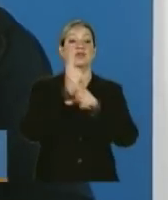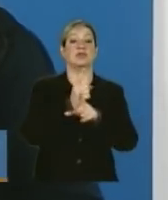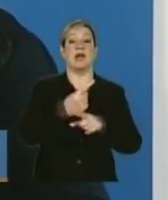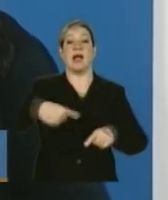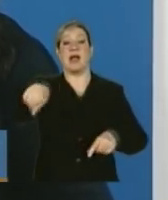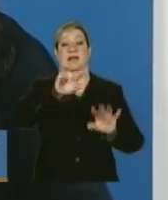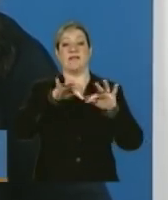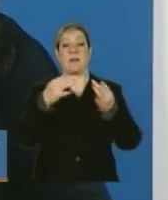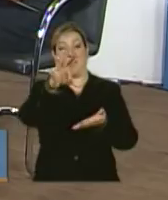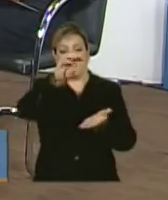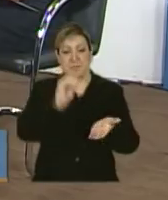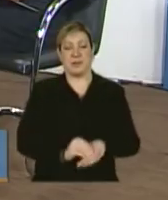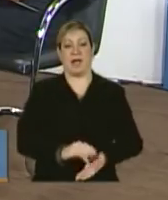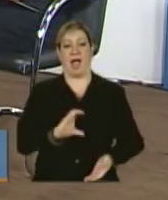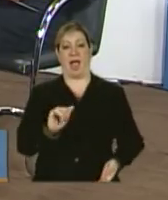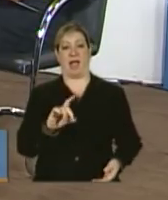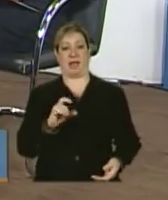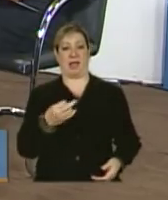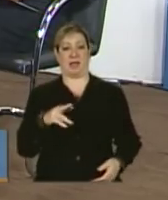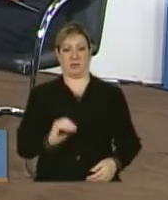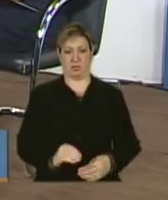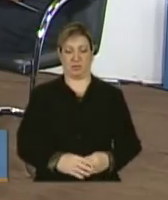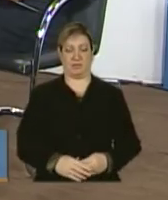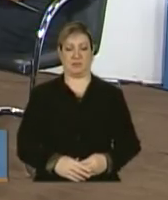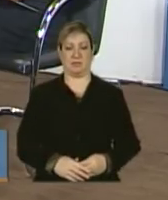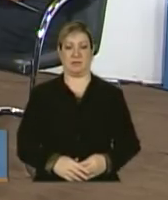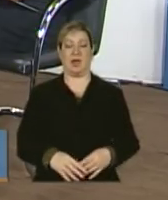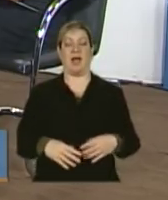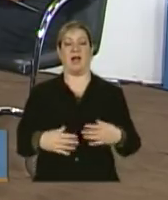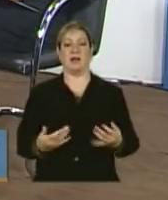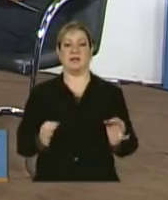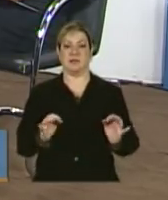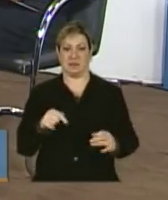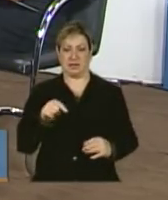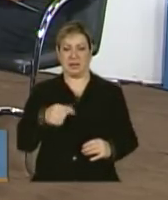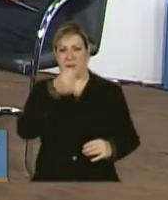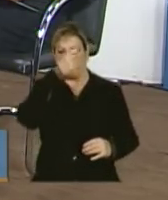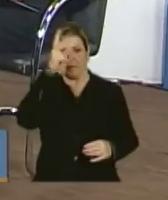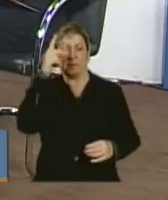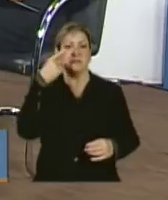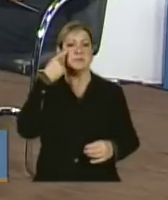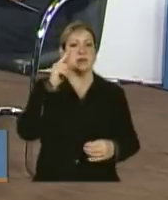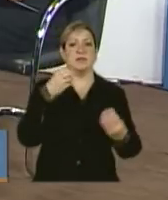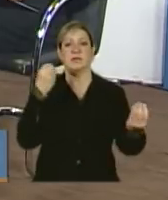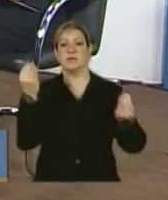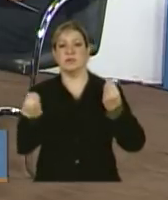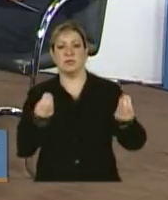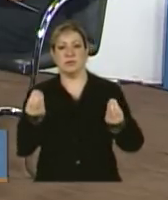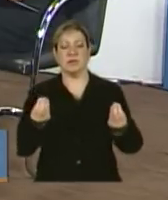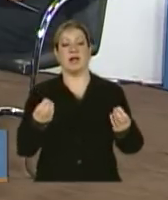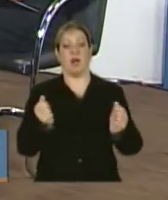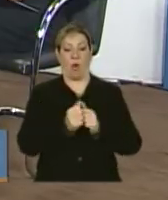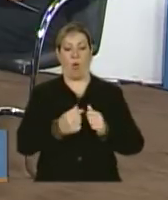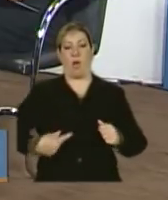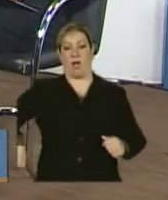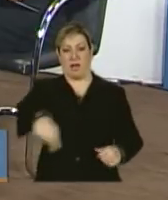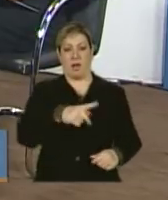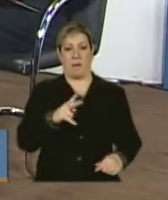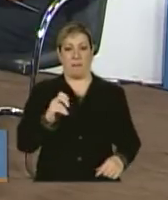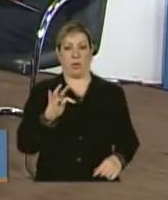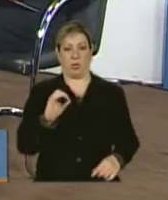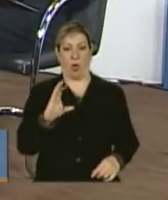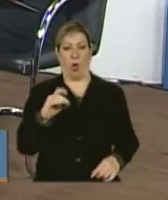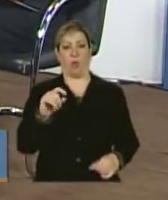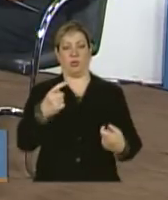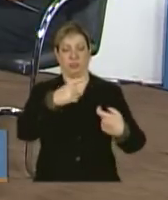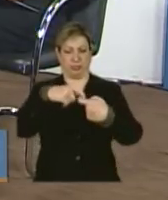cadastre essa família. Então, é isso. Então, assim, para o município, como que o município vai identificar esses parceiros? Por meio desse protocolo. E